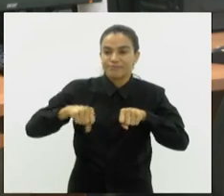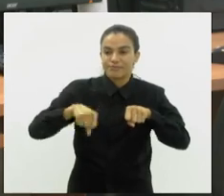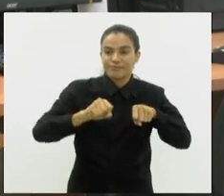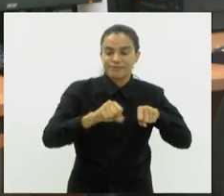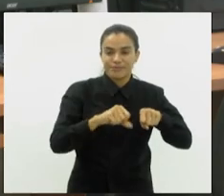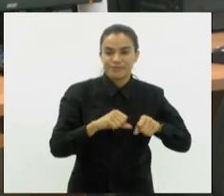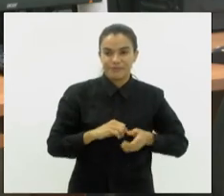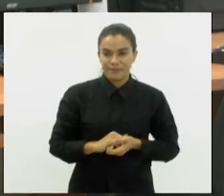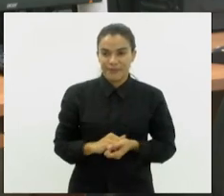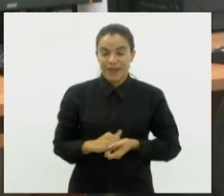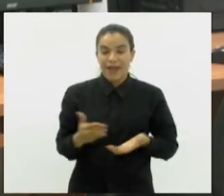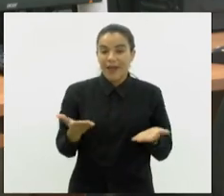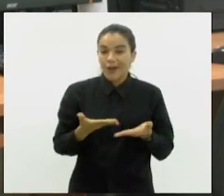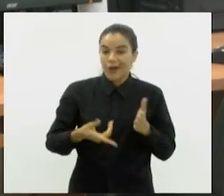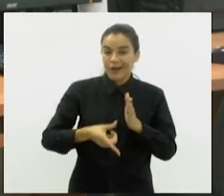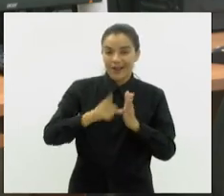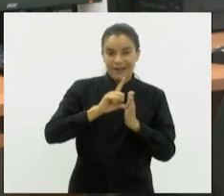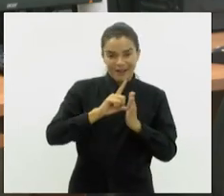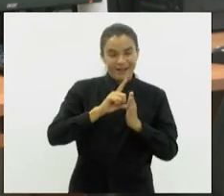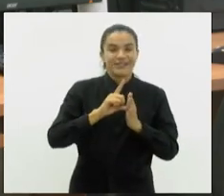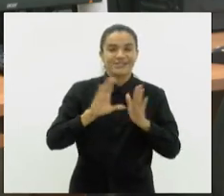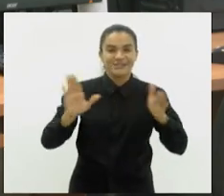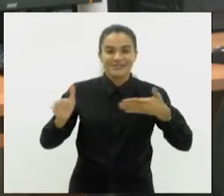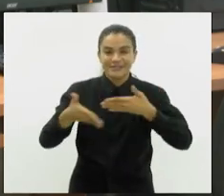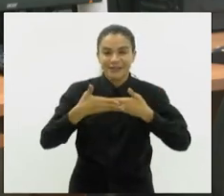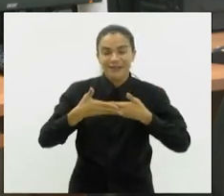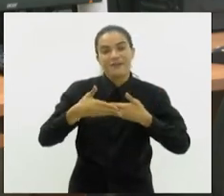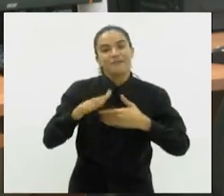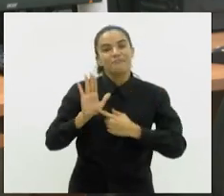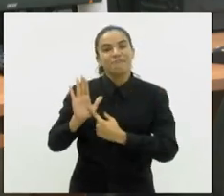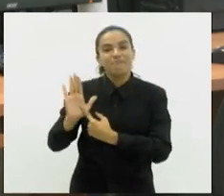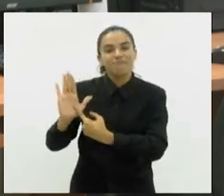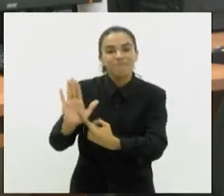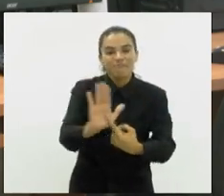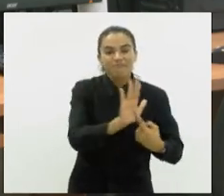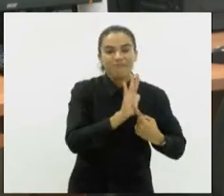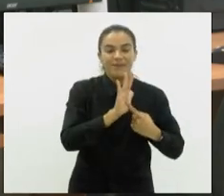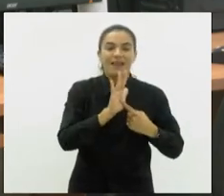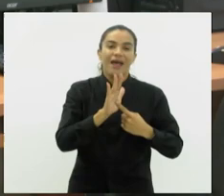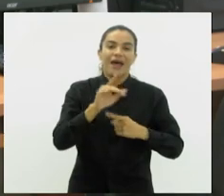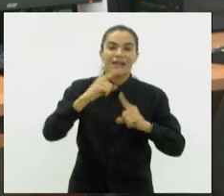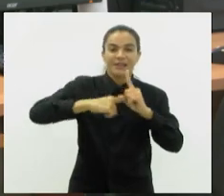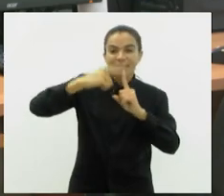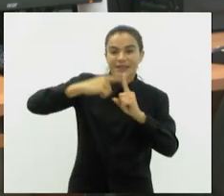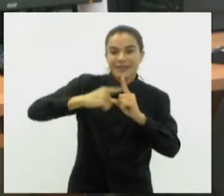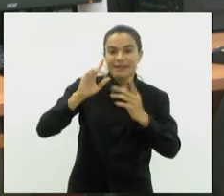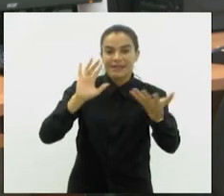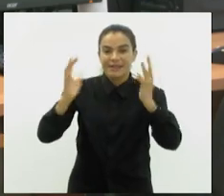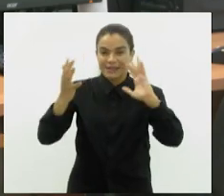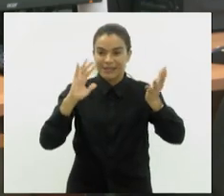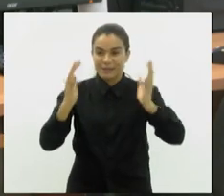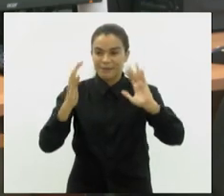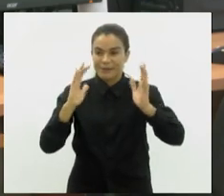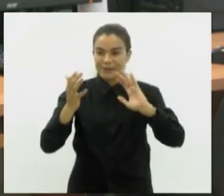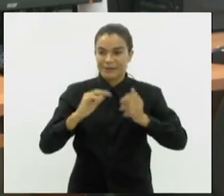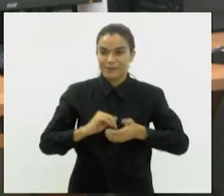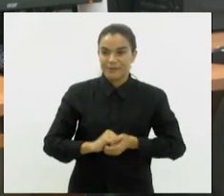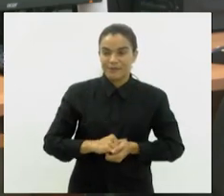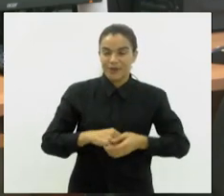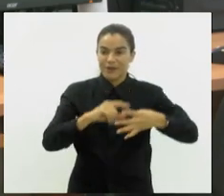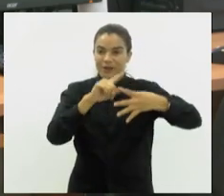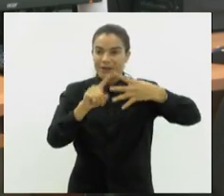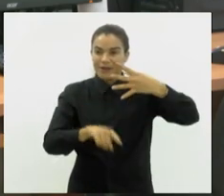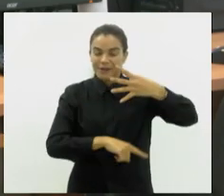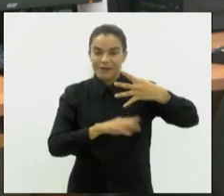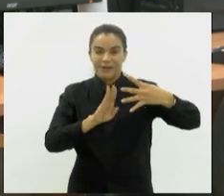E agora, antes da gente encerrar a edição de hoje, a gente vai dar aquele giro para ver a temperatura em algumas cidades aqui do nosso estado. Quatro cidades da